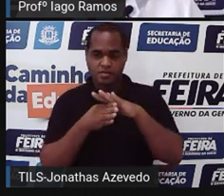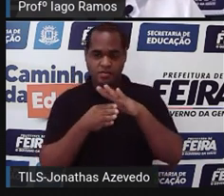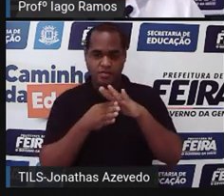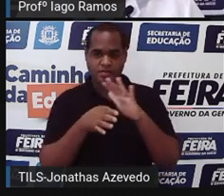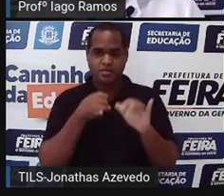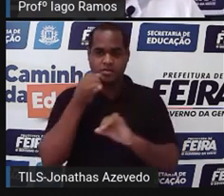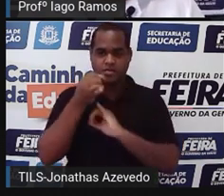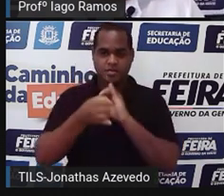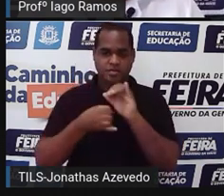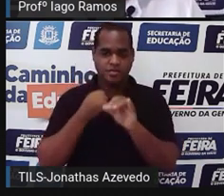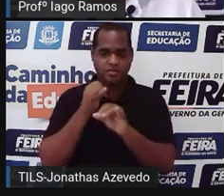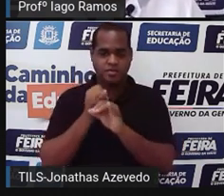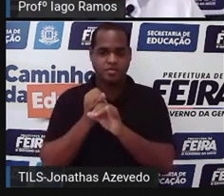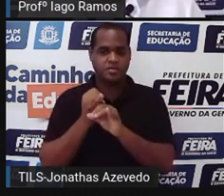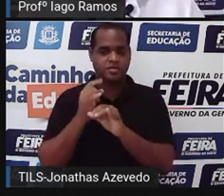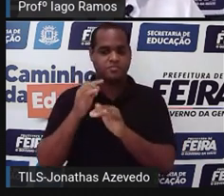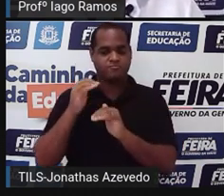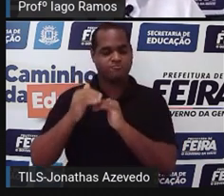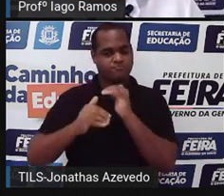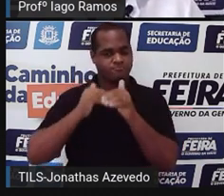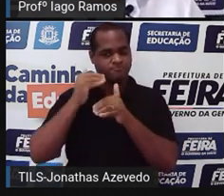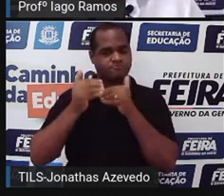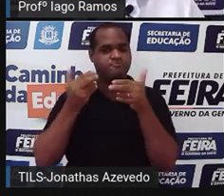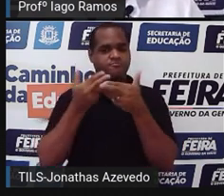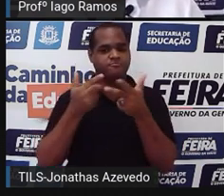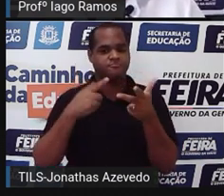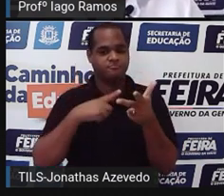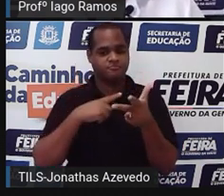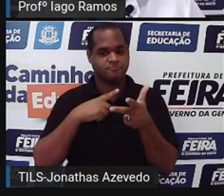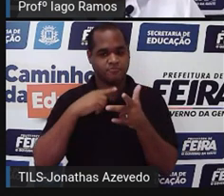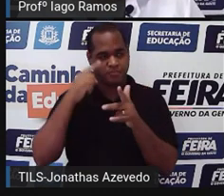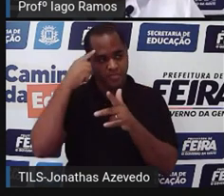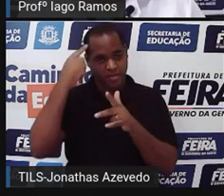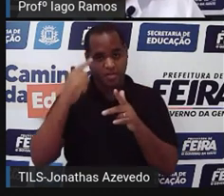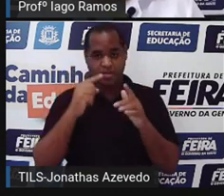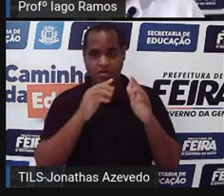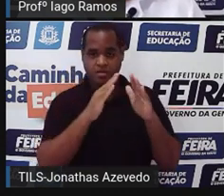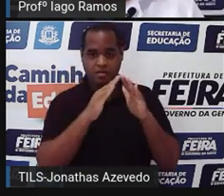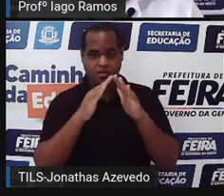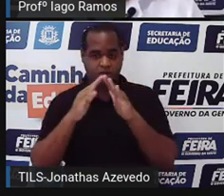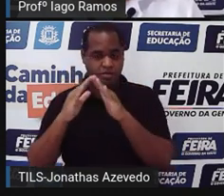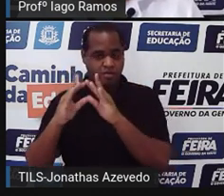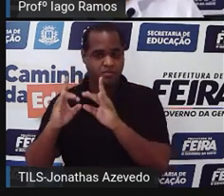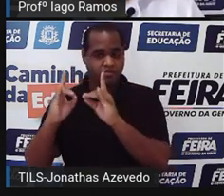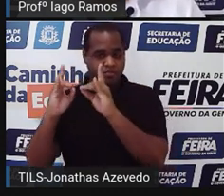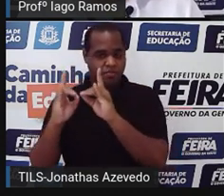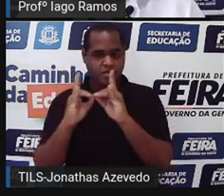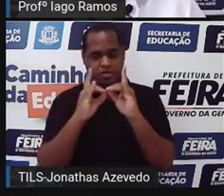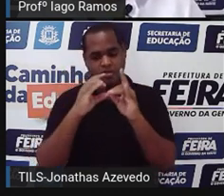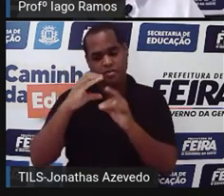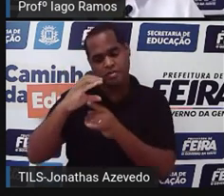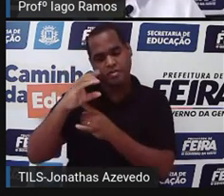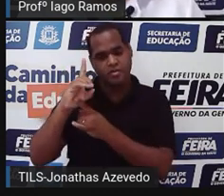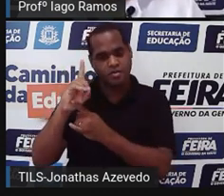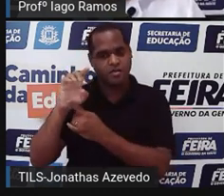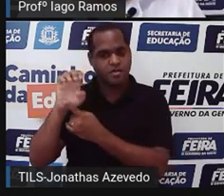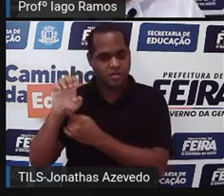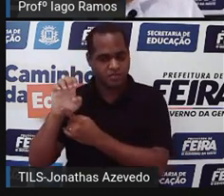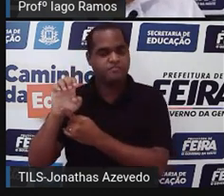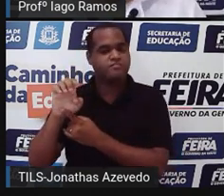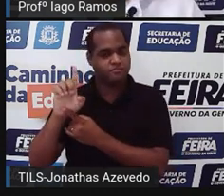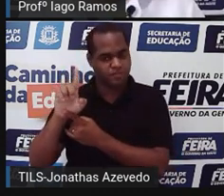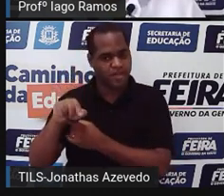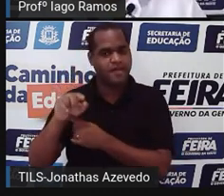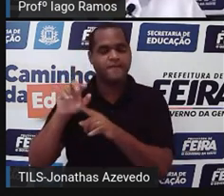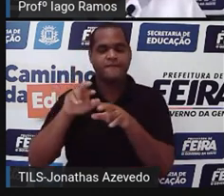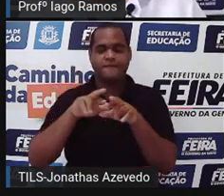internet aumentou, principalmente em domicílios da classe C, D e E, que são as classes,